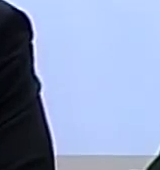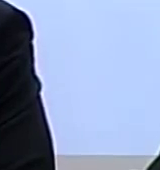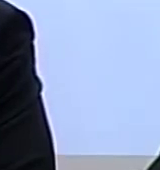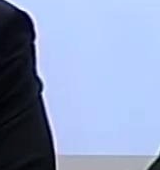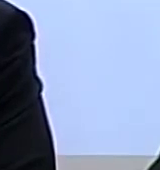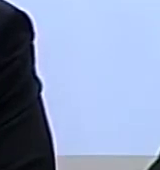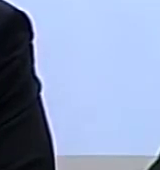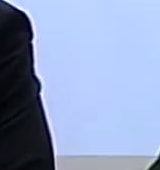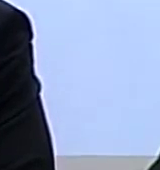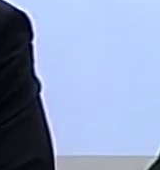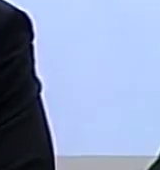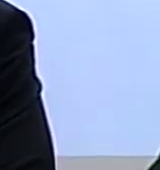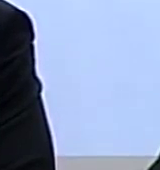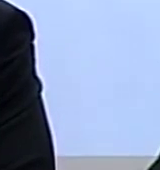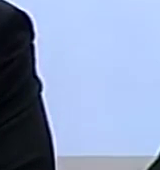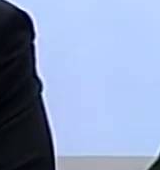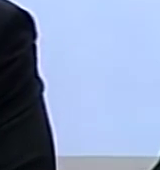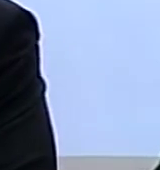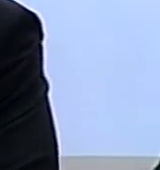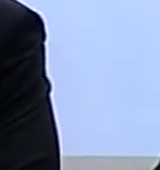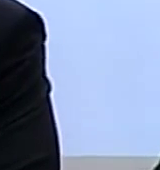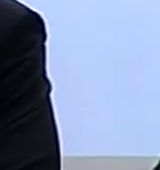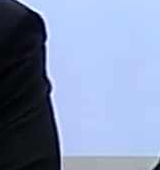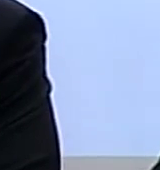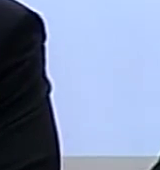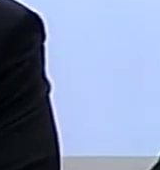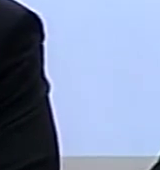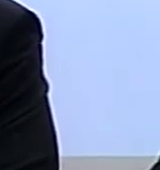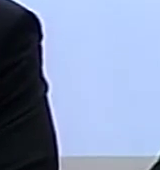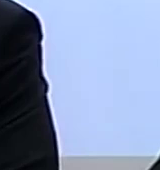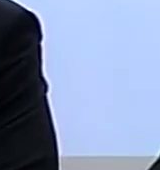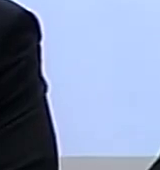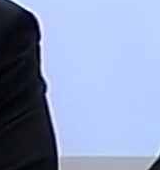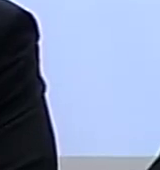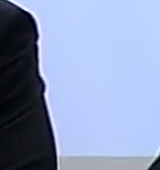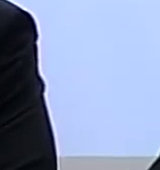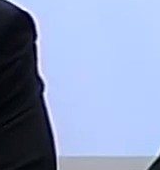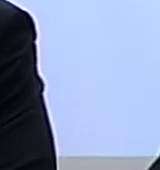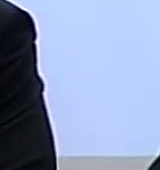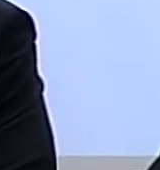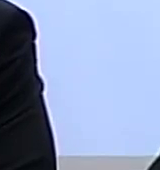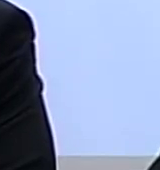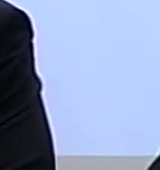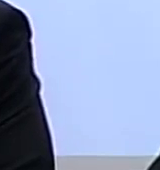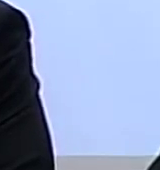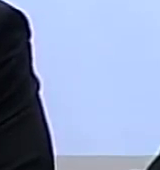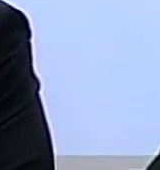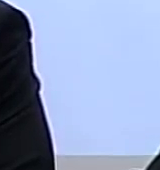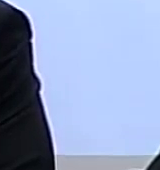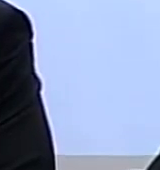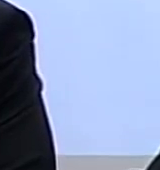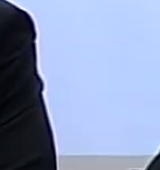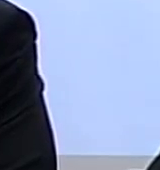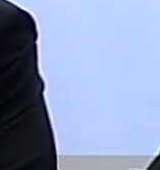e de ligações telefônicas, com ampla espionagem em todos os planos, no plano